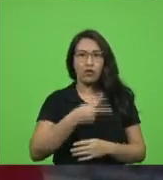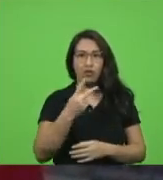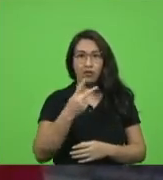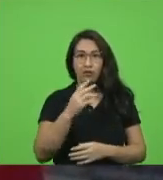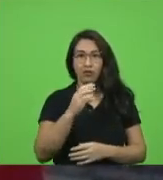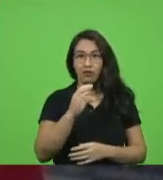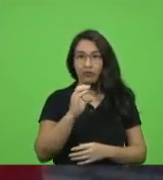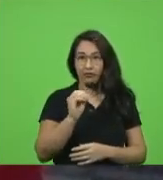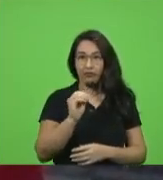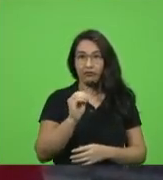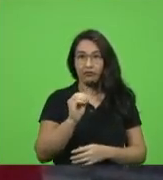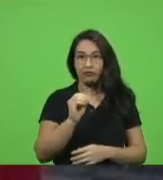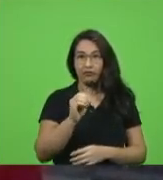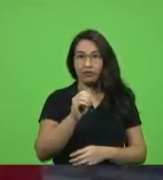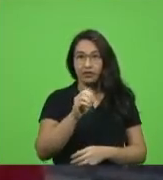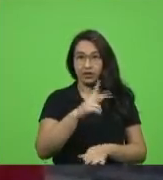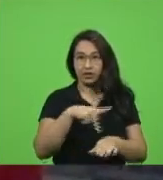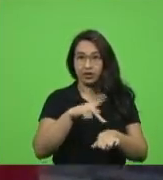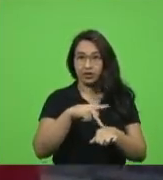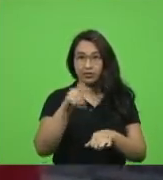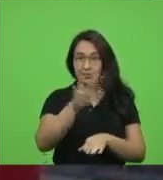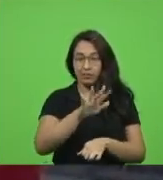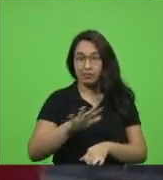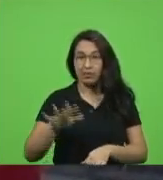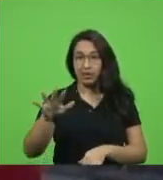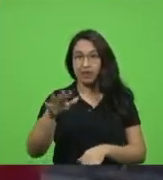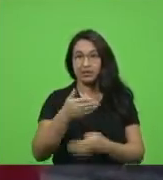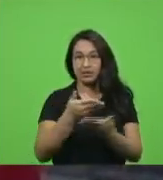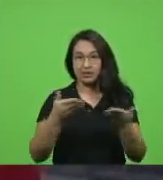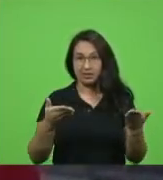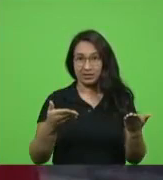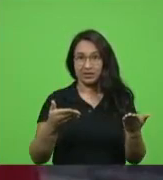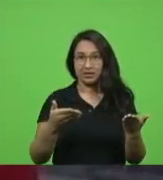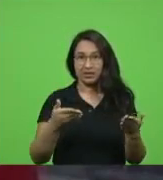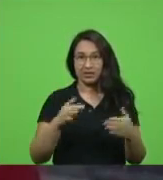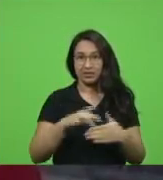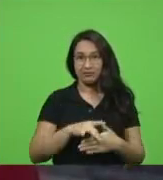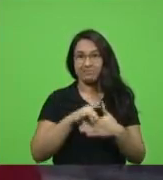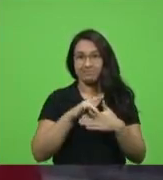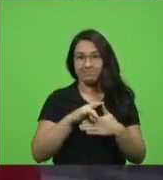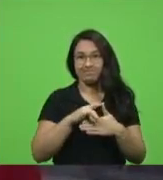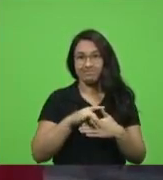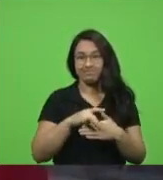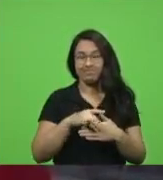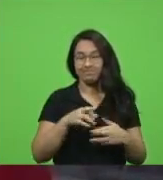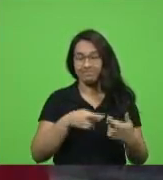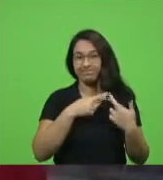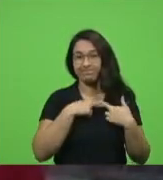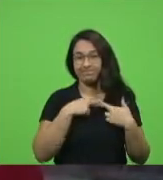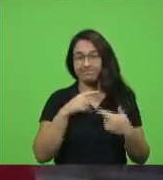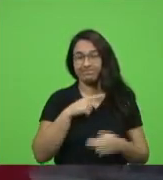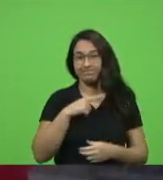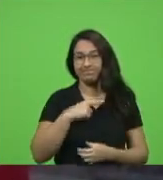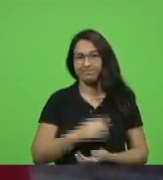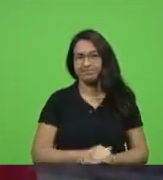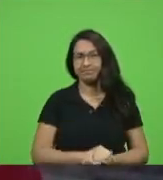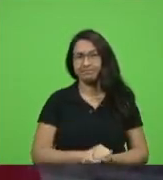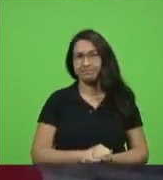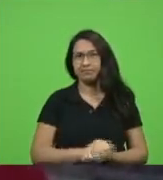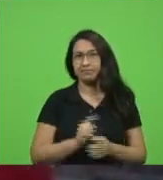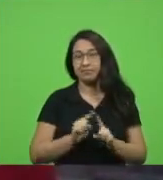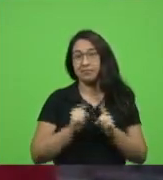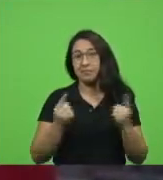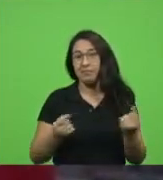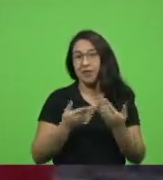chefes de Estado ou de governo pouco ainda mas as nossas netas e as netas de todos vocês um dia